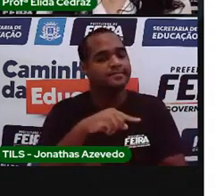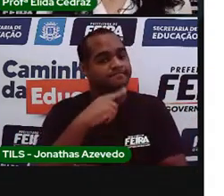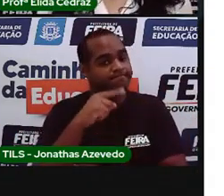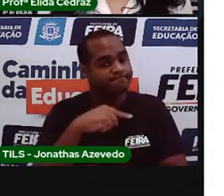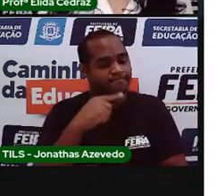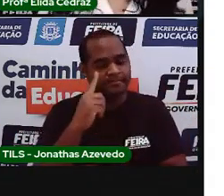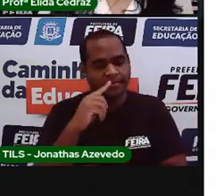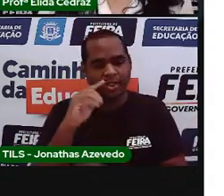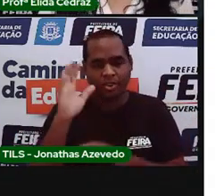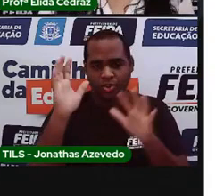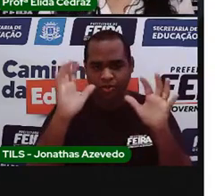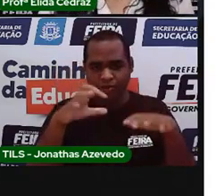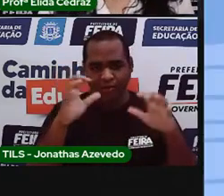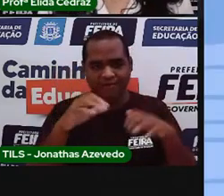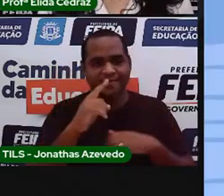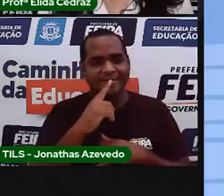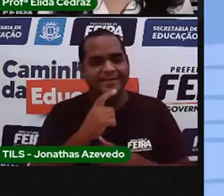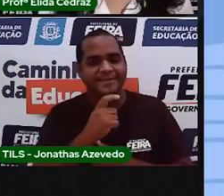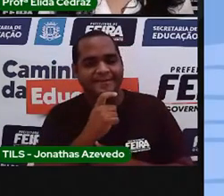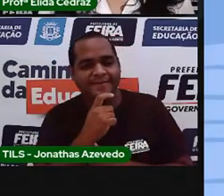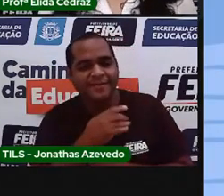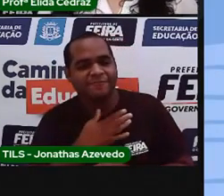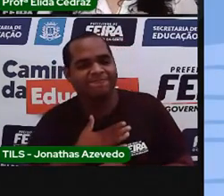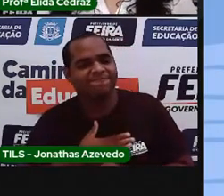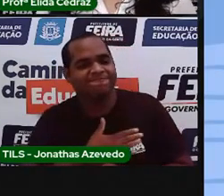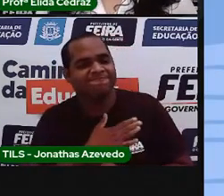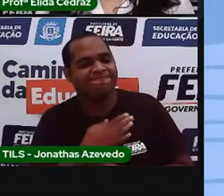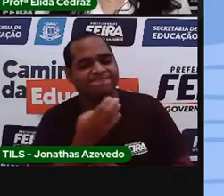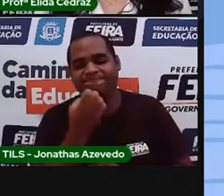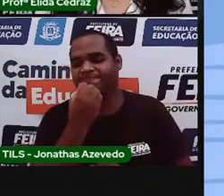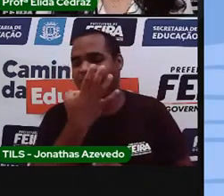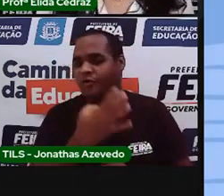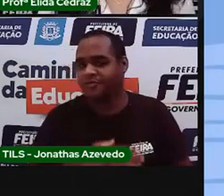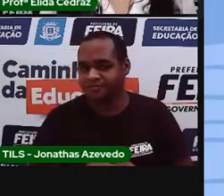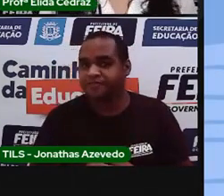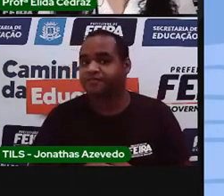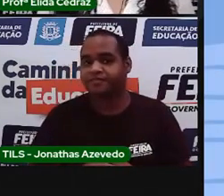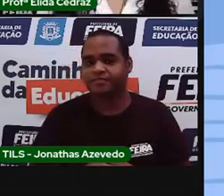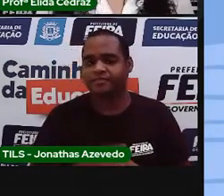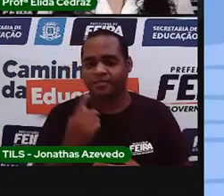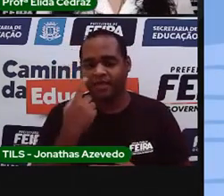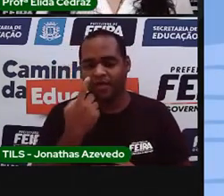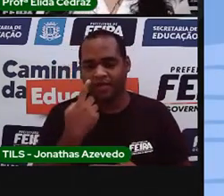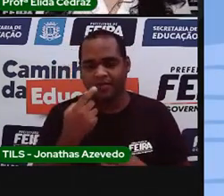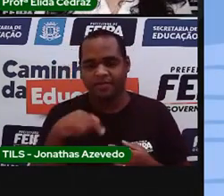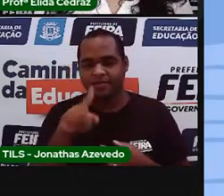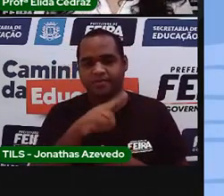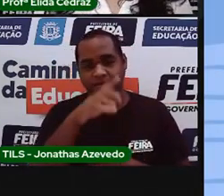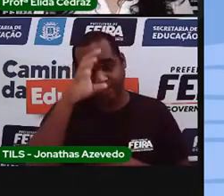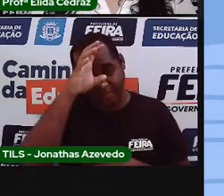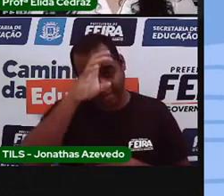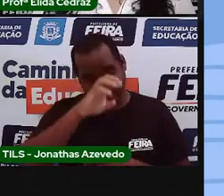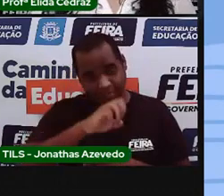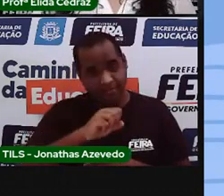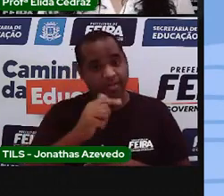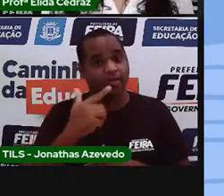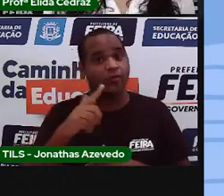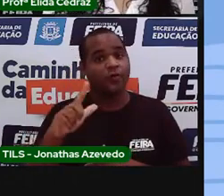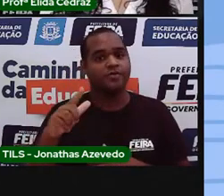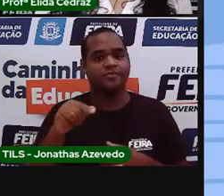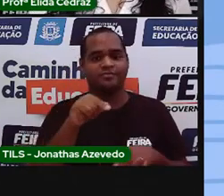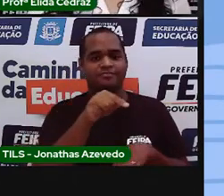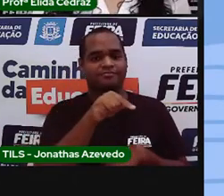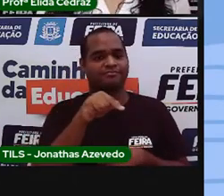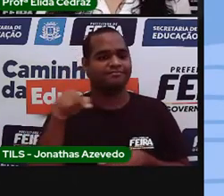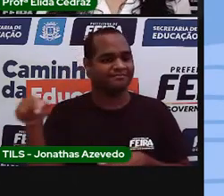a gente sente aquele friozinho gostoso. Mas agora vamos recordar o que aprendemos durante